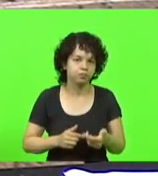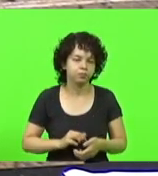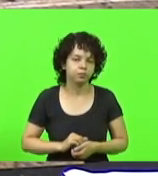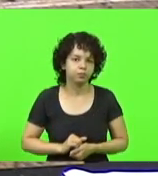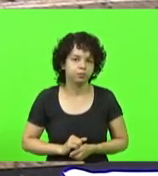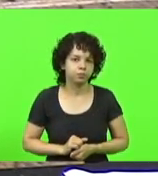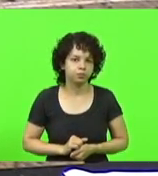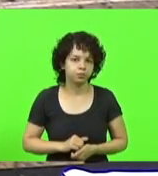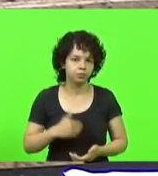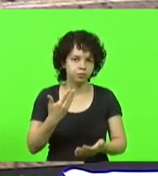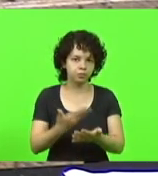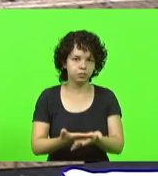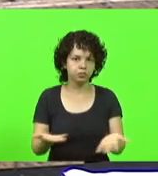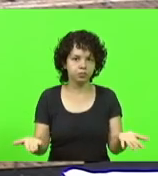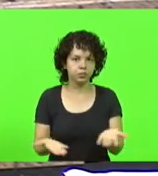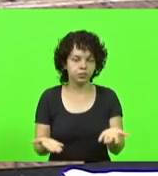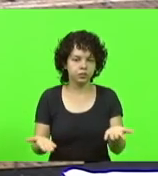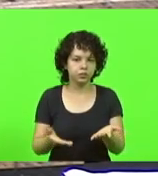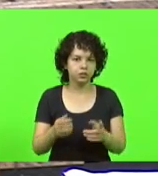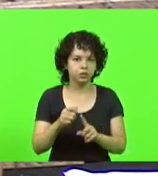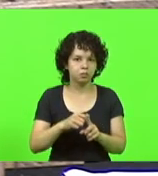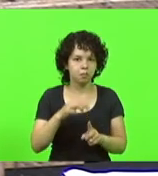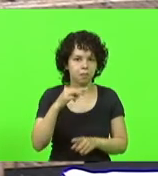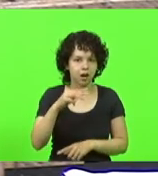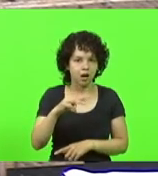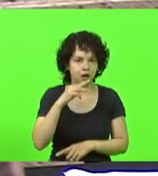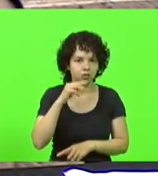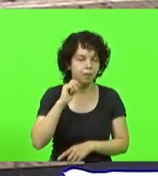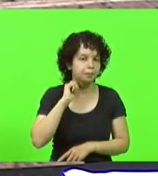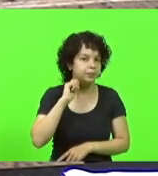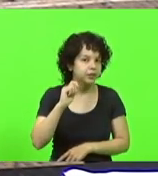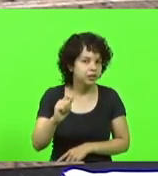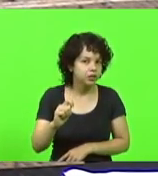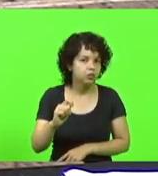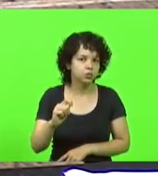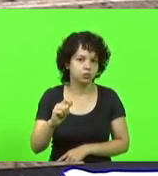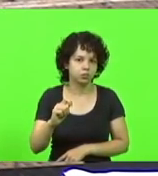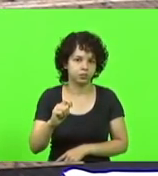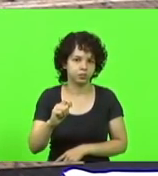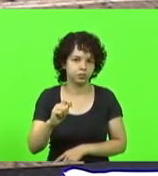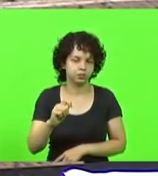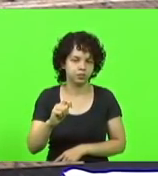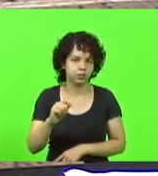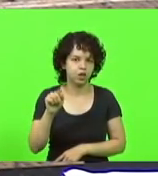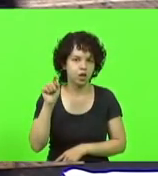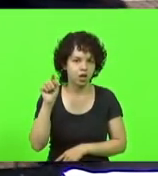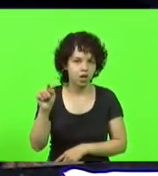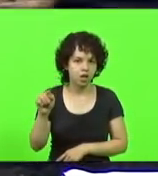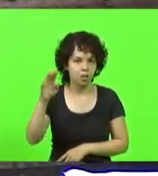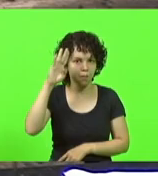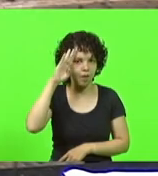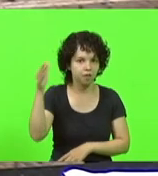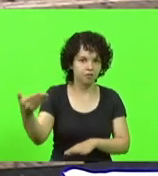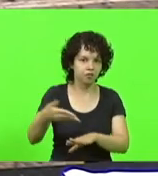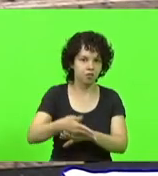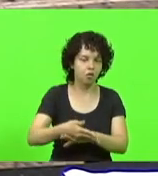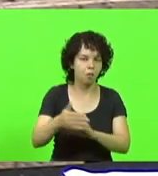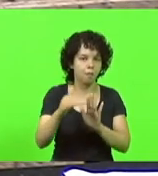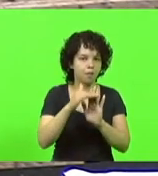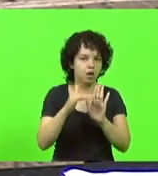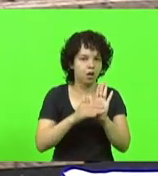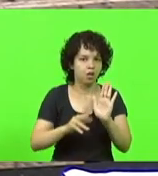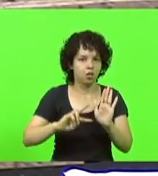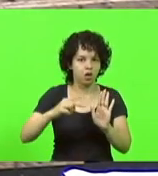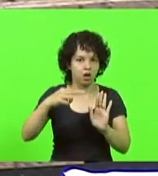Até agora, foi em março, em abril desse ano, o comandante-geral esteve aqui e falou nós vamos enviar um plano de carreira para a polícia militar,